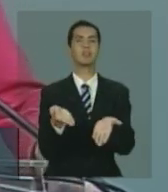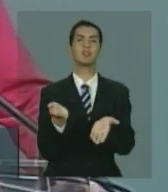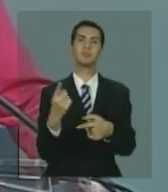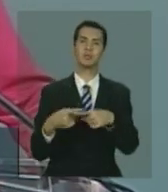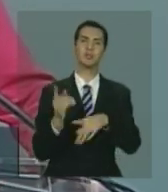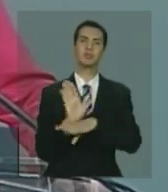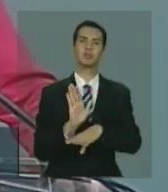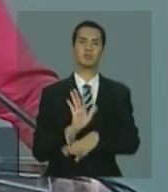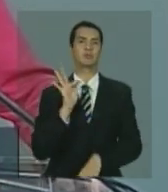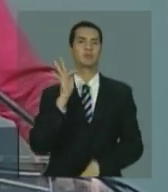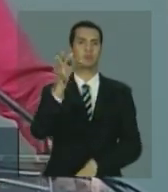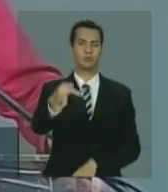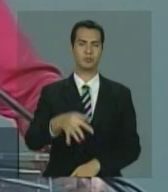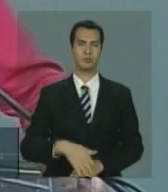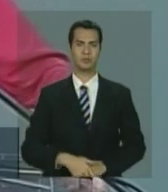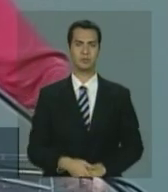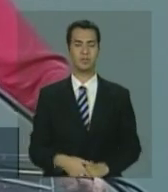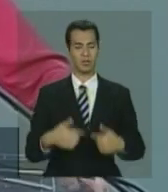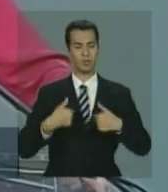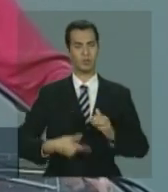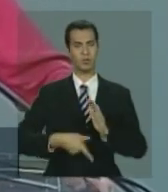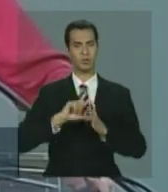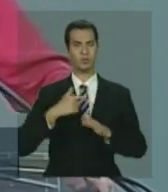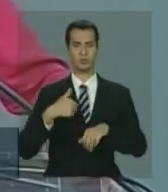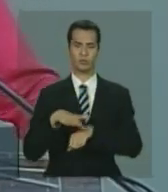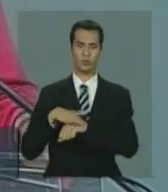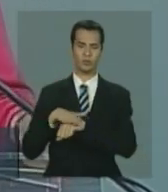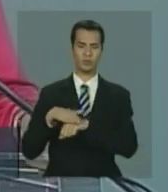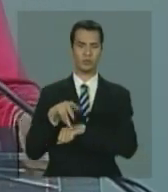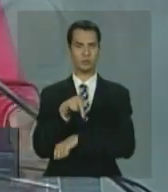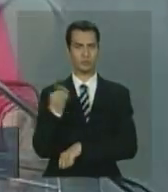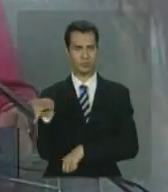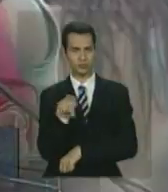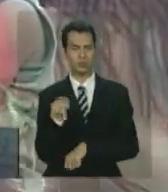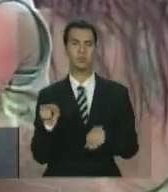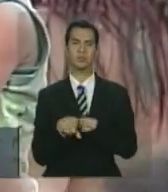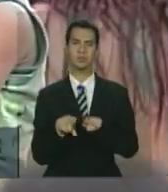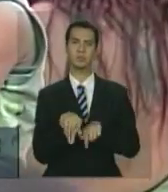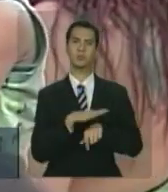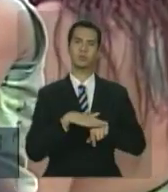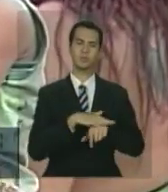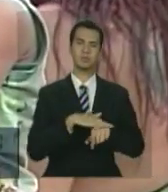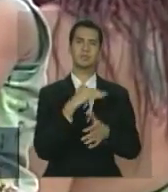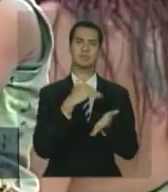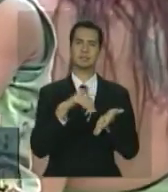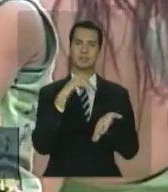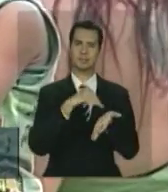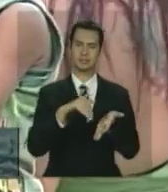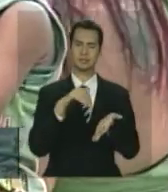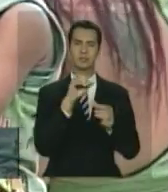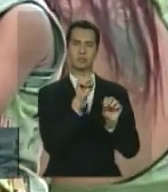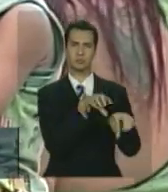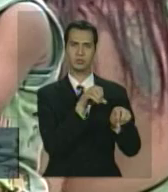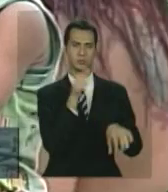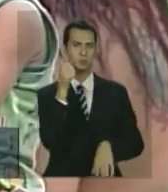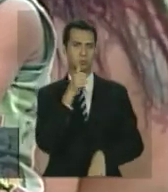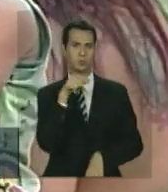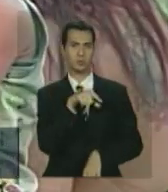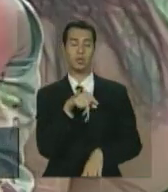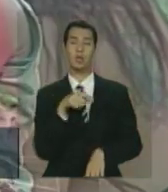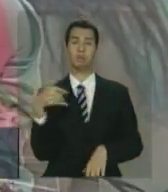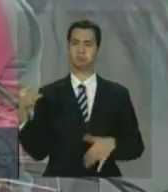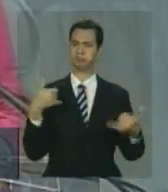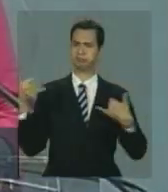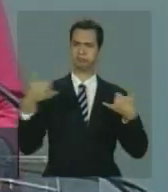conversando com a secretária e com as professoras e elas me disseram coisas que é